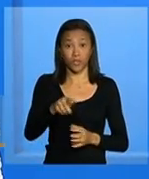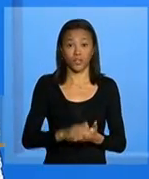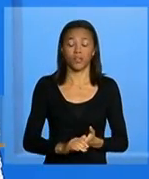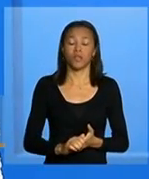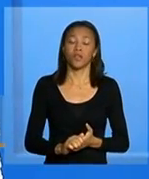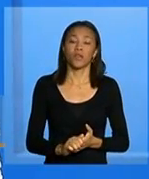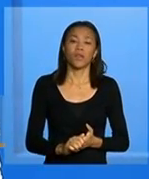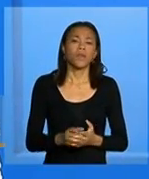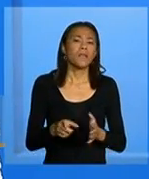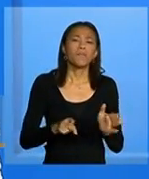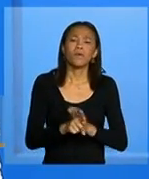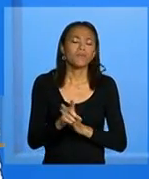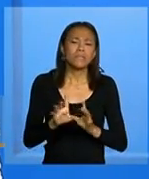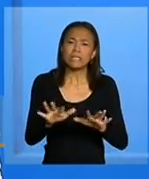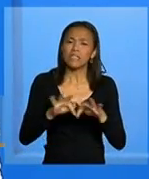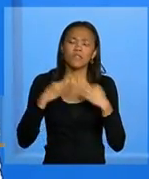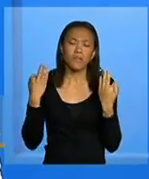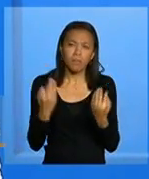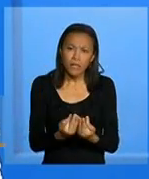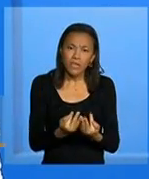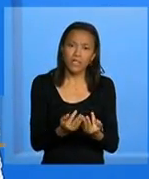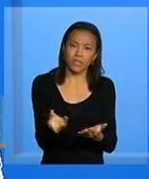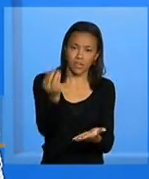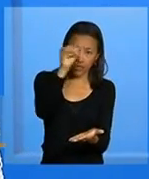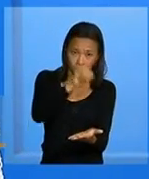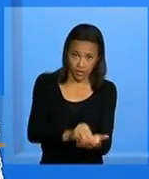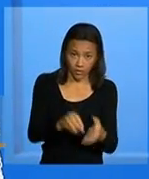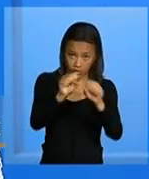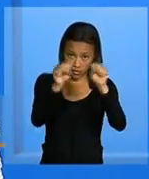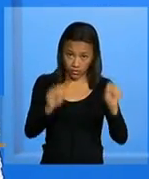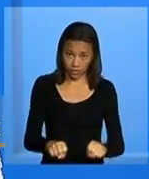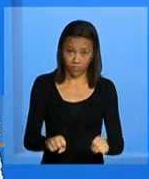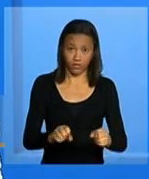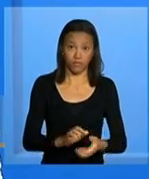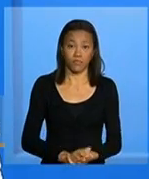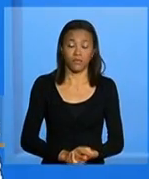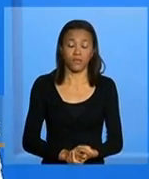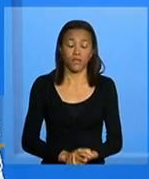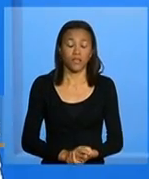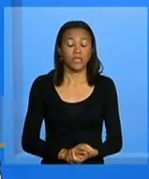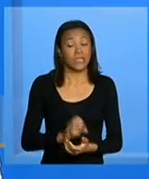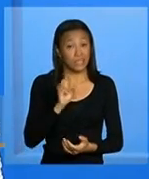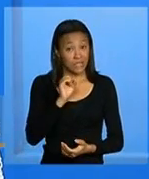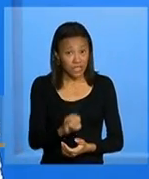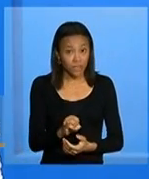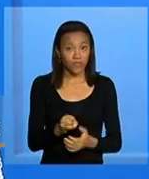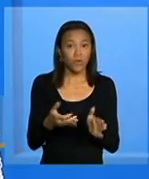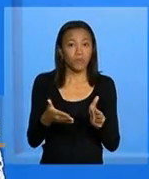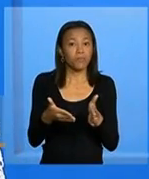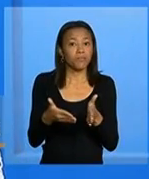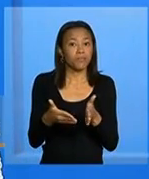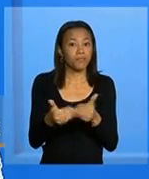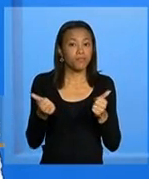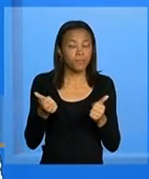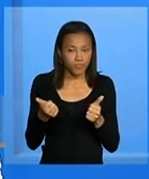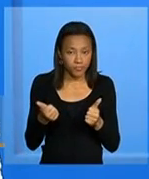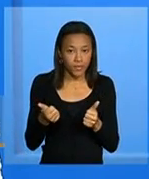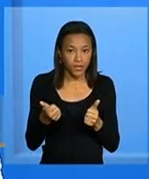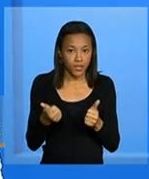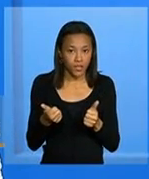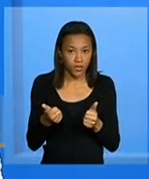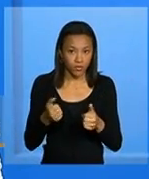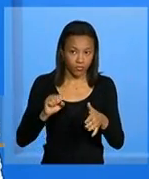assim caso as famílias inseridas no SICOM e se for solicitada a interrupção